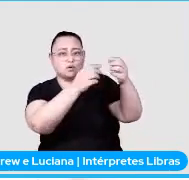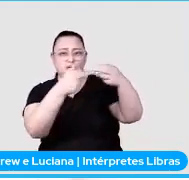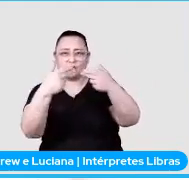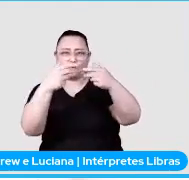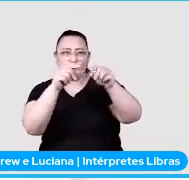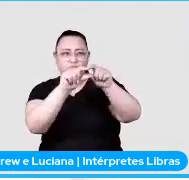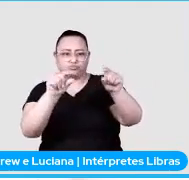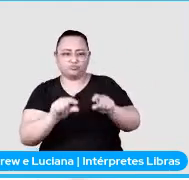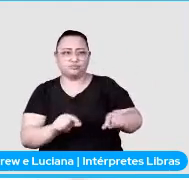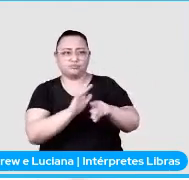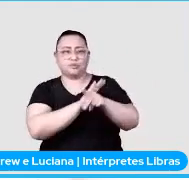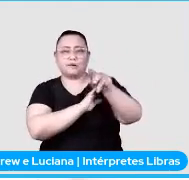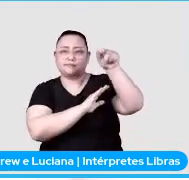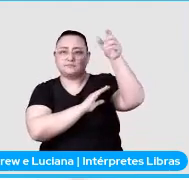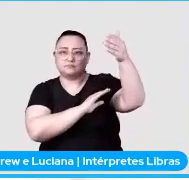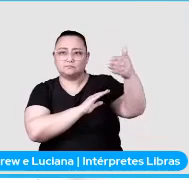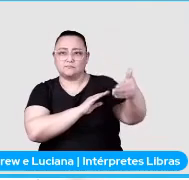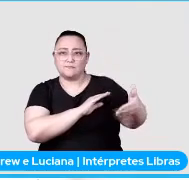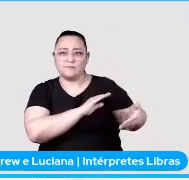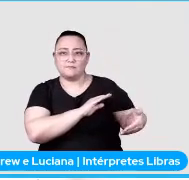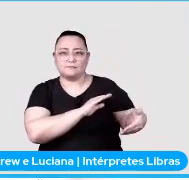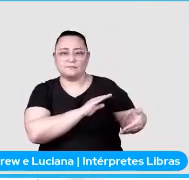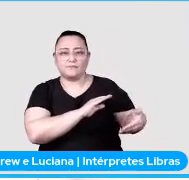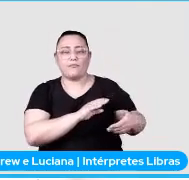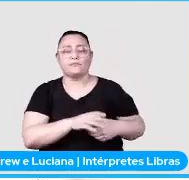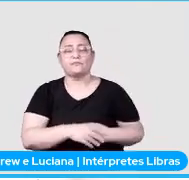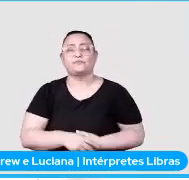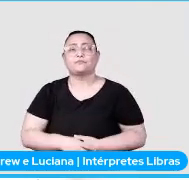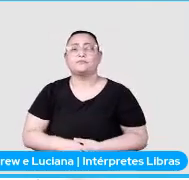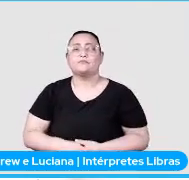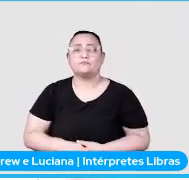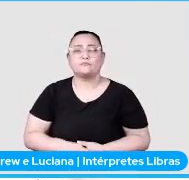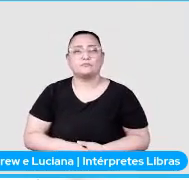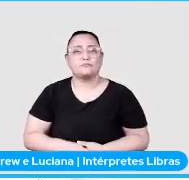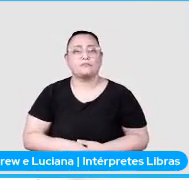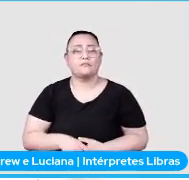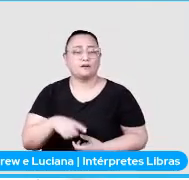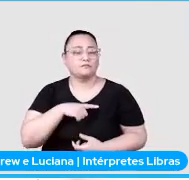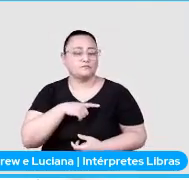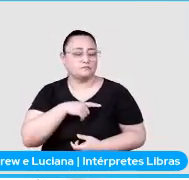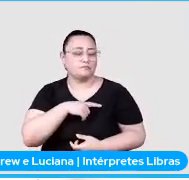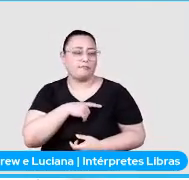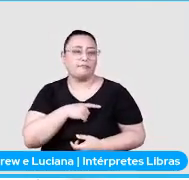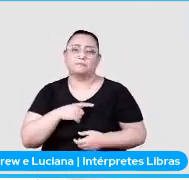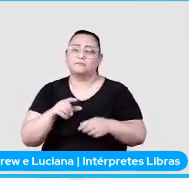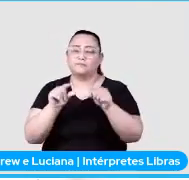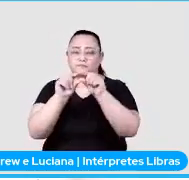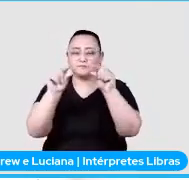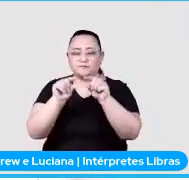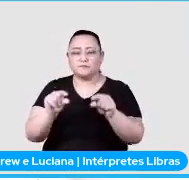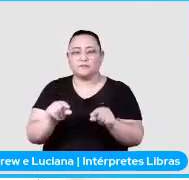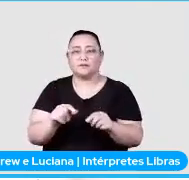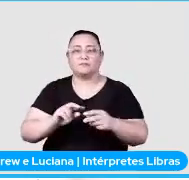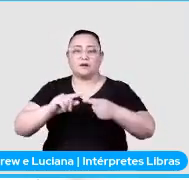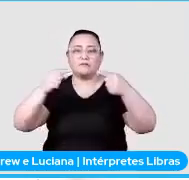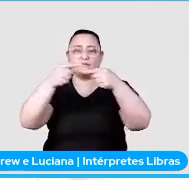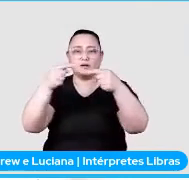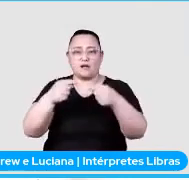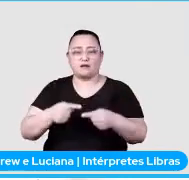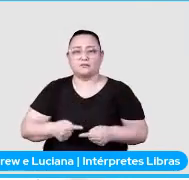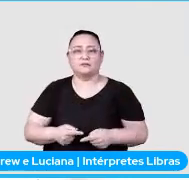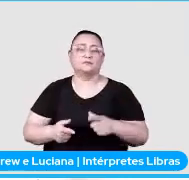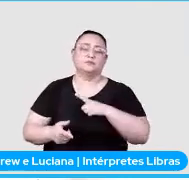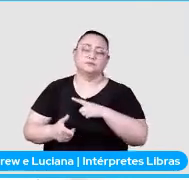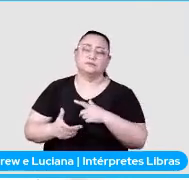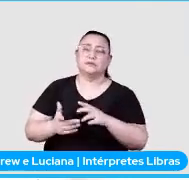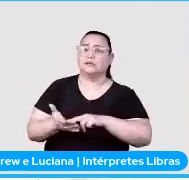Lembrando que existe uma convenção do Scrap para extensões, para variáveis das extensões, que é a mesma convenção